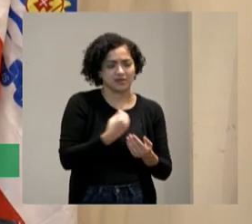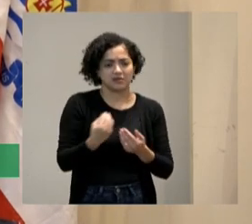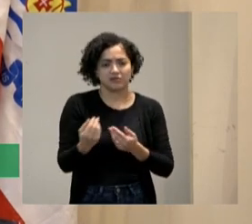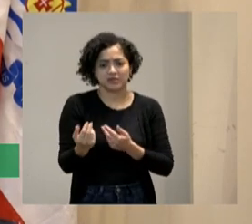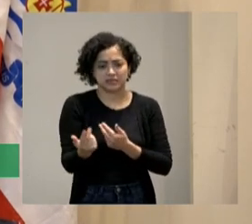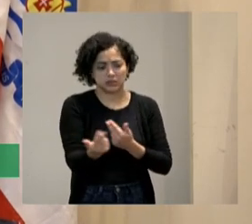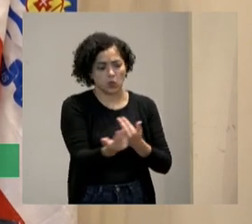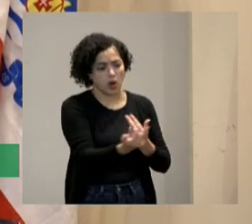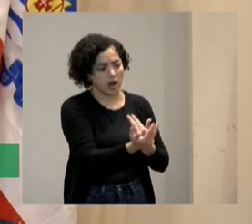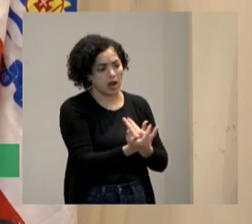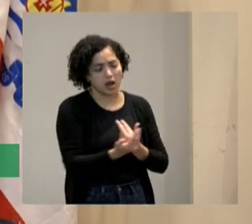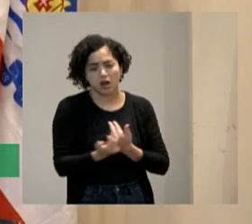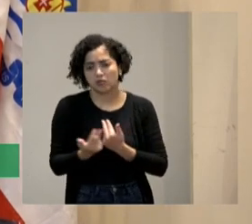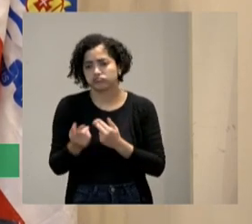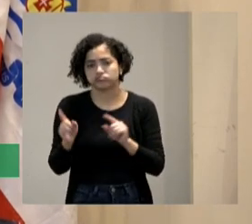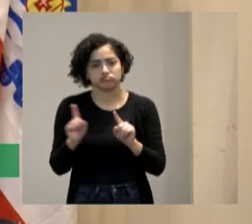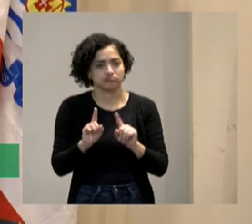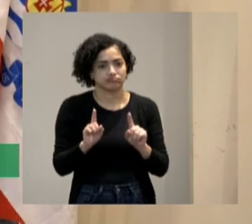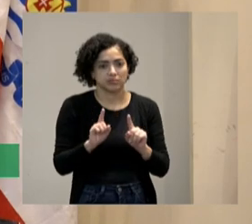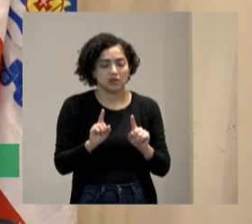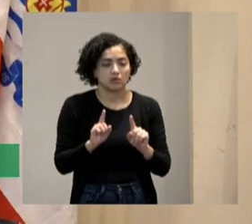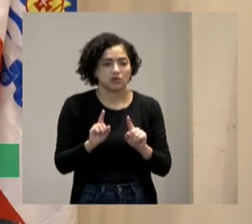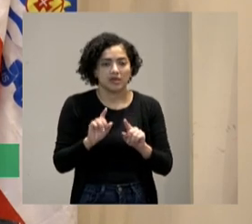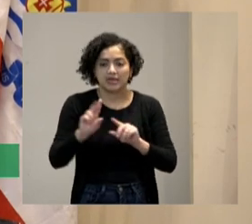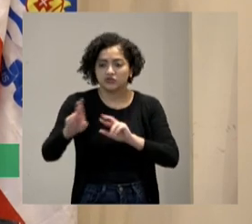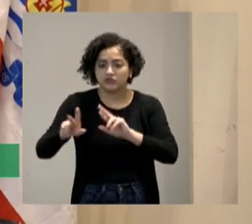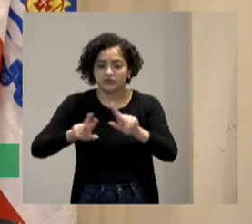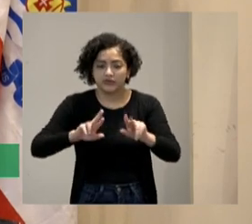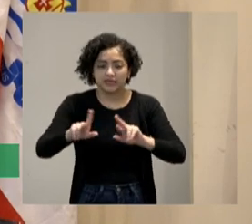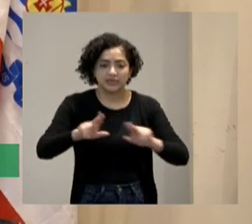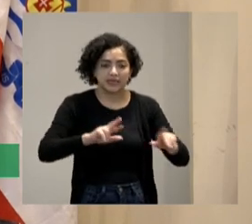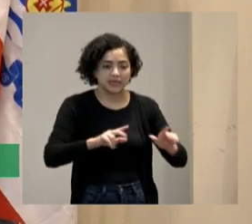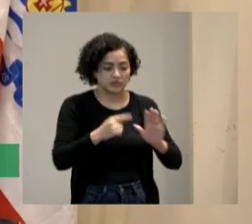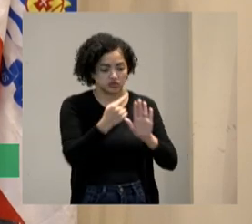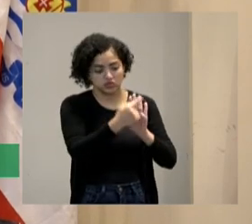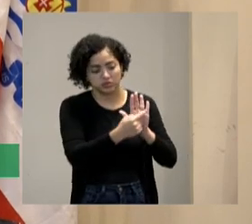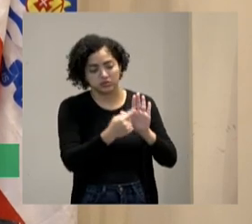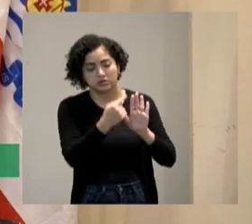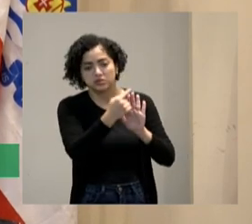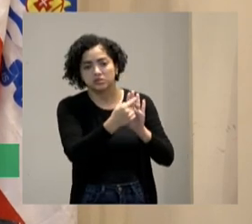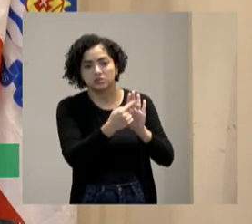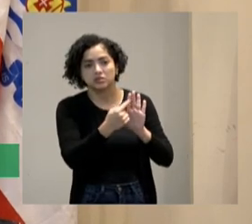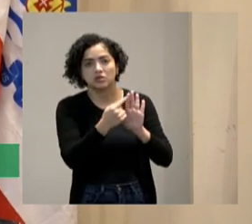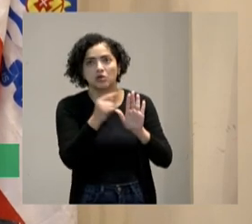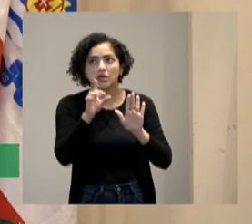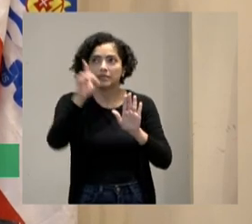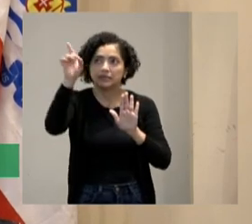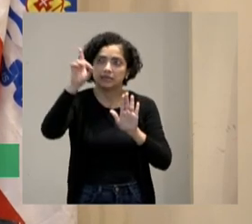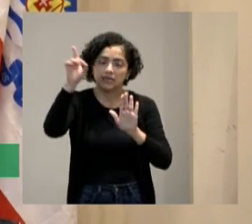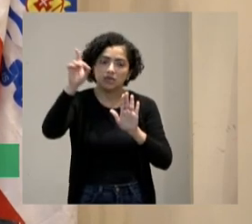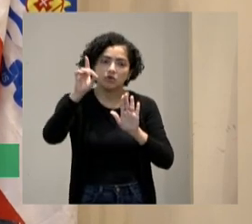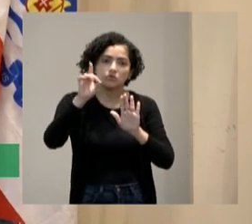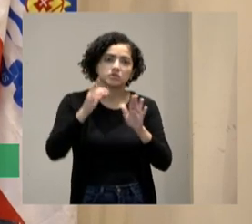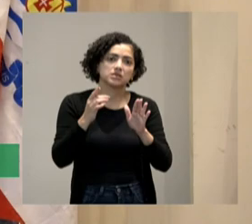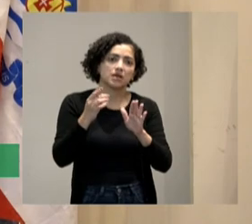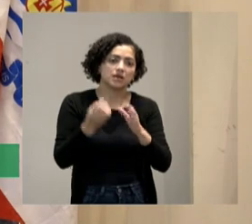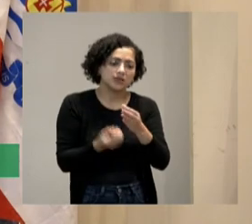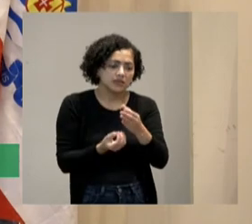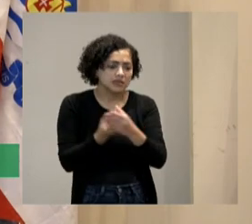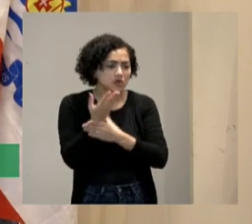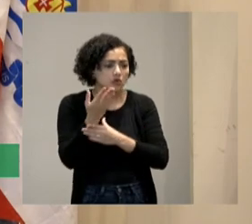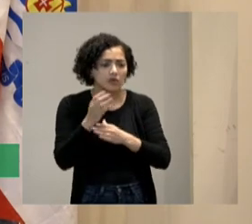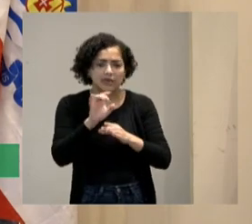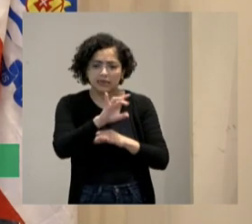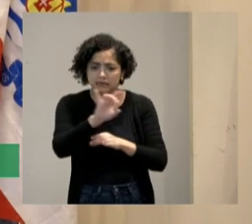zero o nosso polegar é diferente nossa impressão digital se o dedo é diferente se Deus fez o nosso dedo diferente imagina o resto